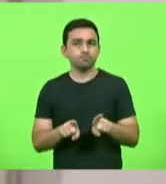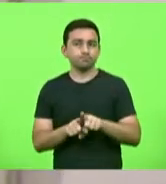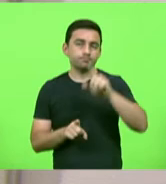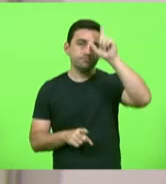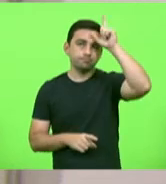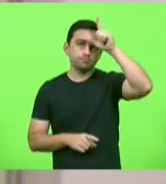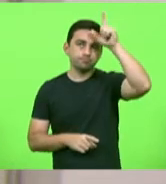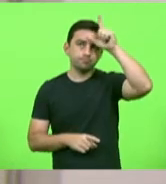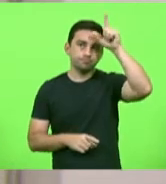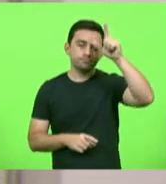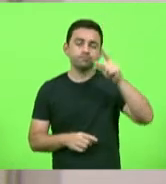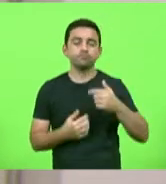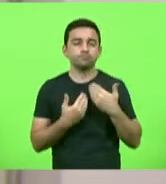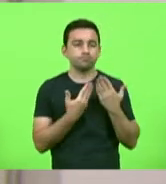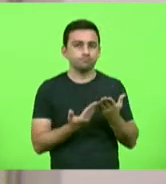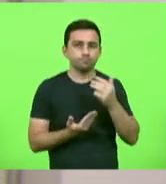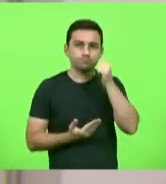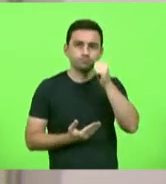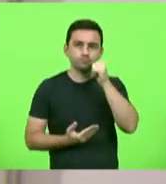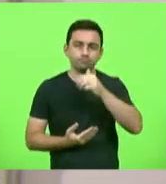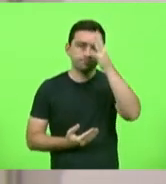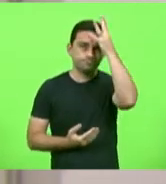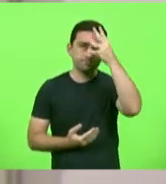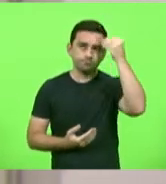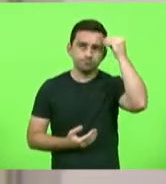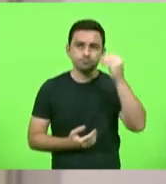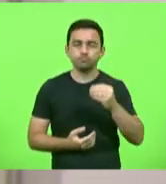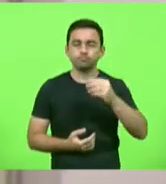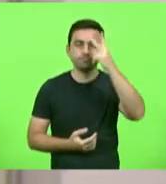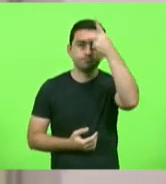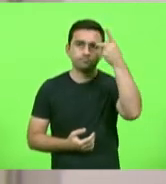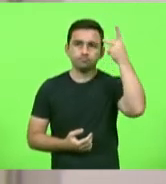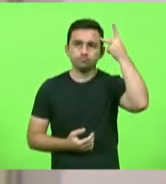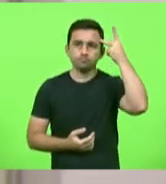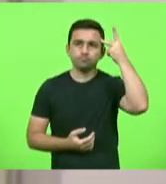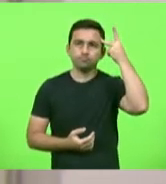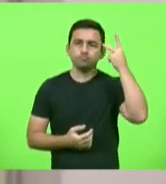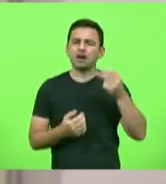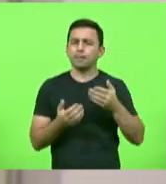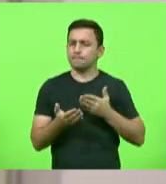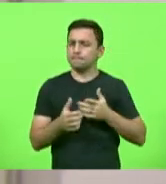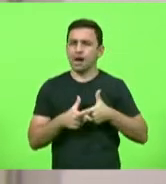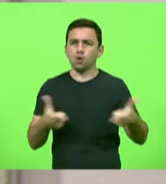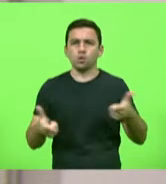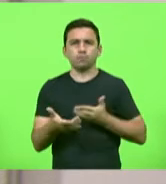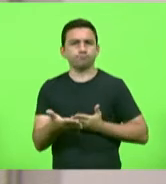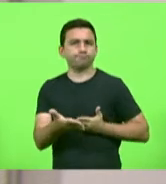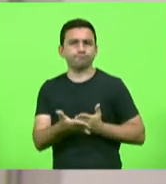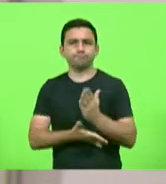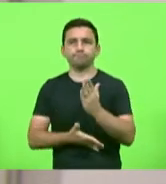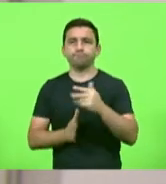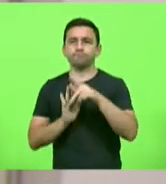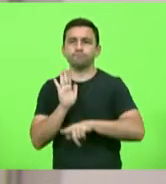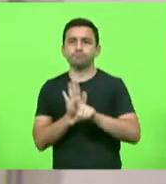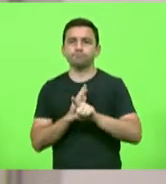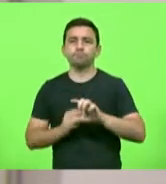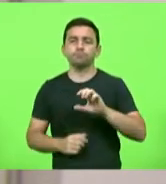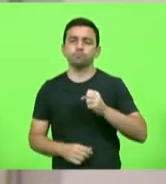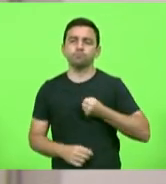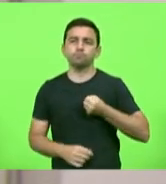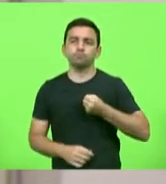Lima, e pelas senhoras deputadas Luciane Carminati e Paulinha, foi aprovado, por maioria, em turno único, o projeto de lei nº